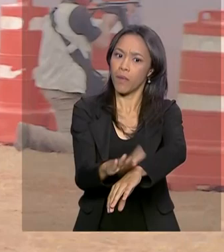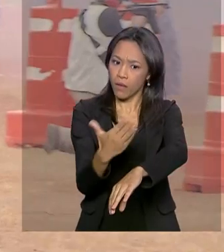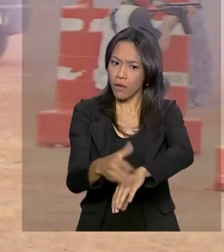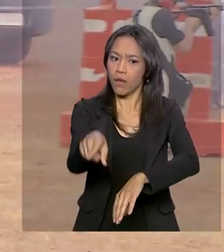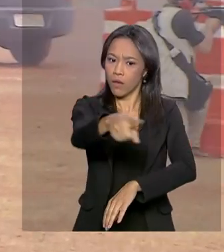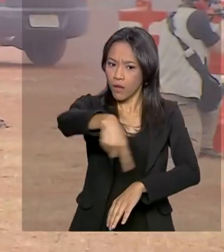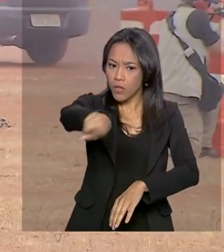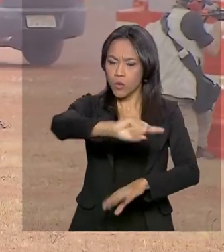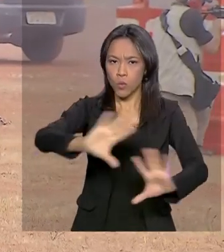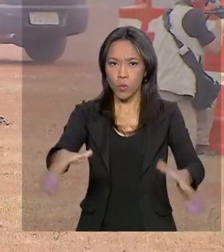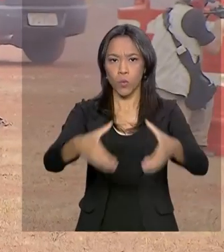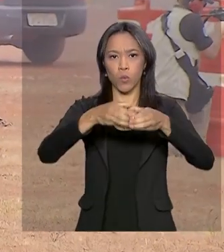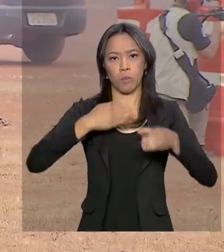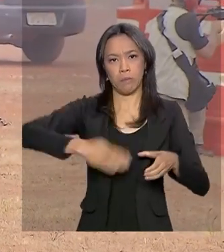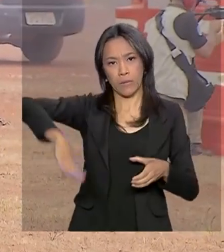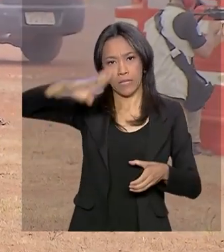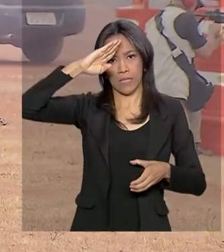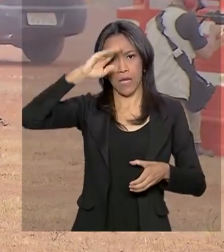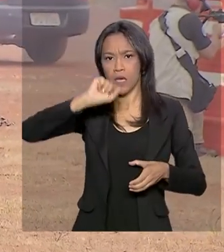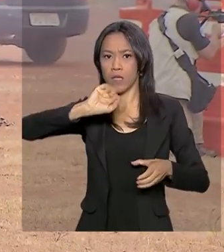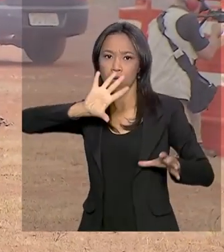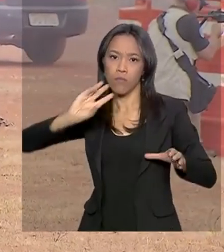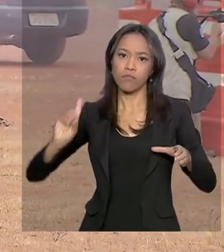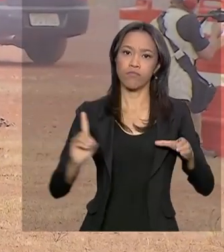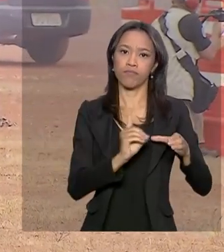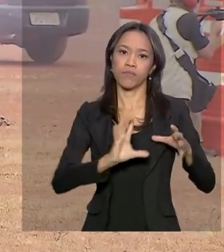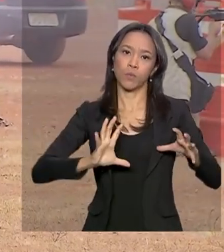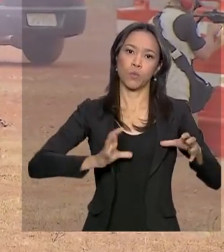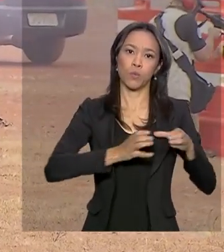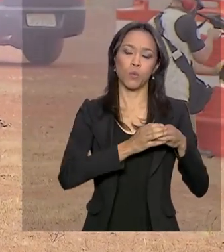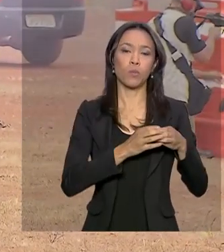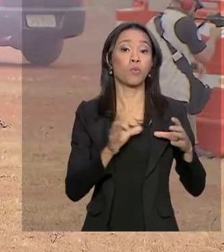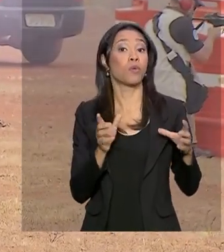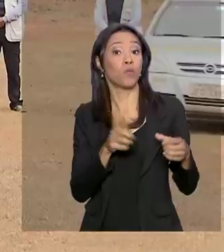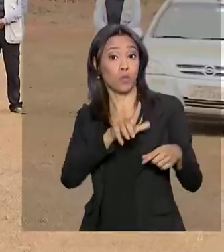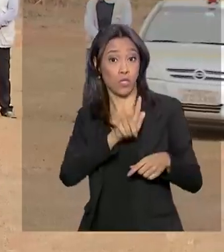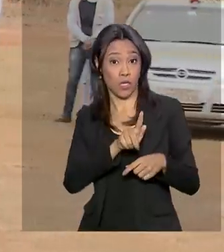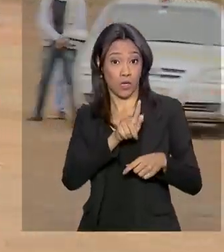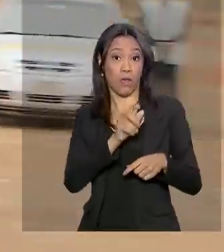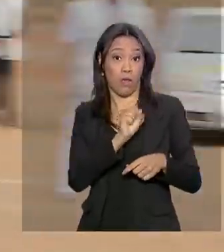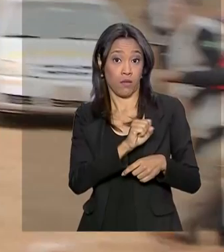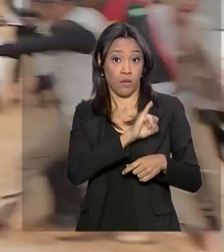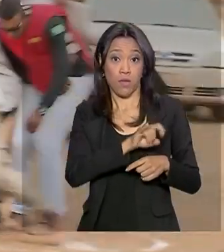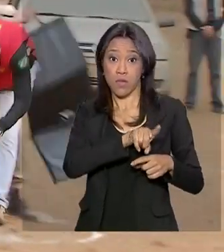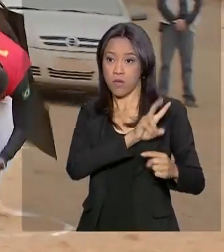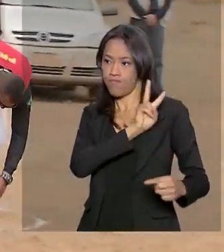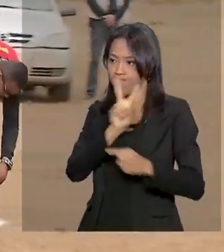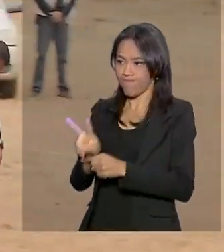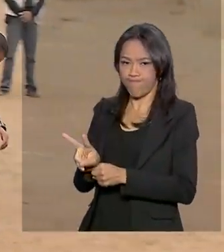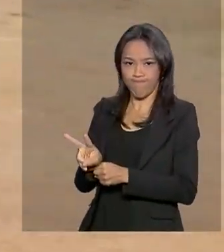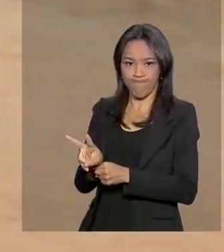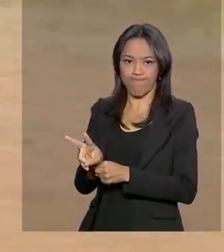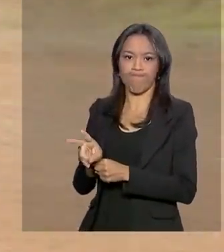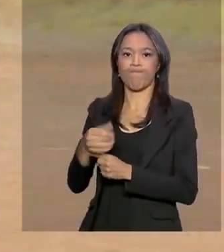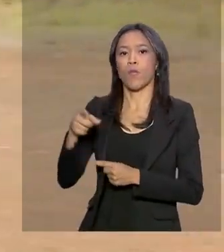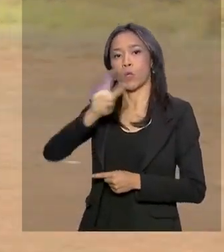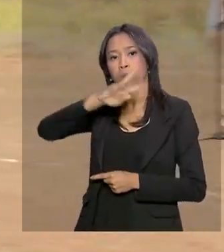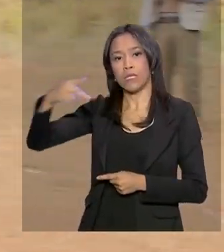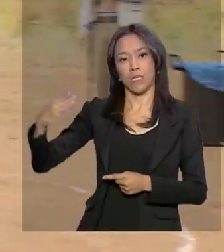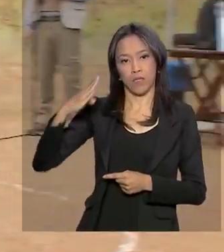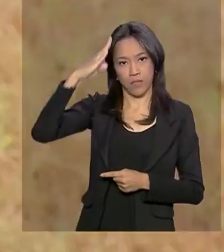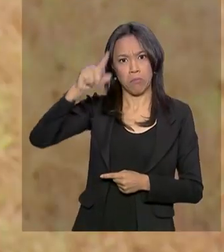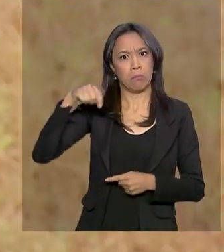qual passam os militares que compõem a segurança do presidente da república. Trabalho que exige elevado grau de